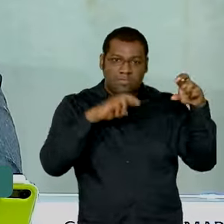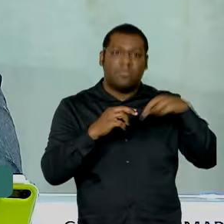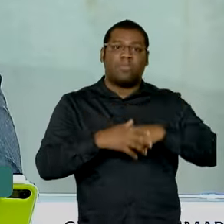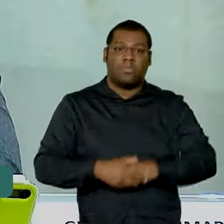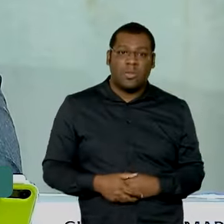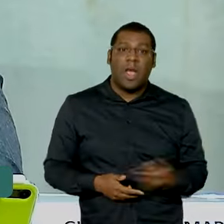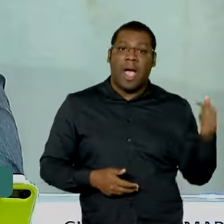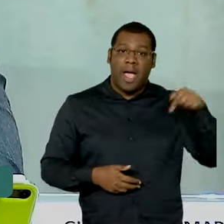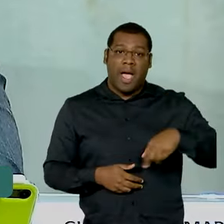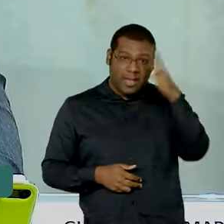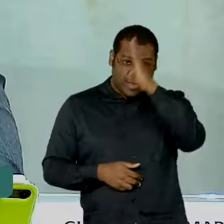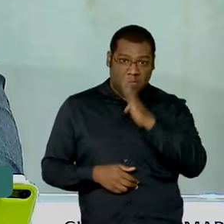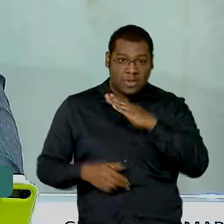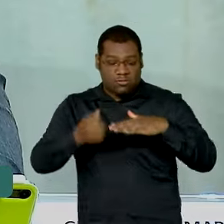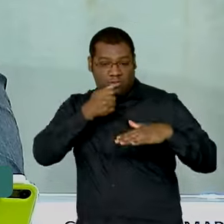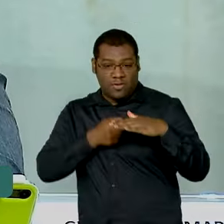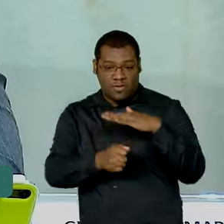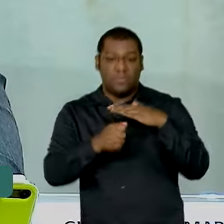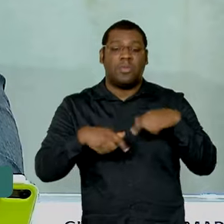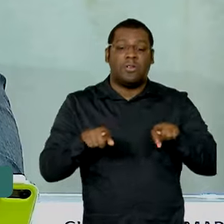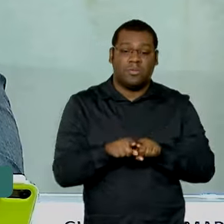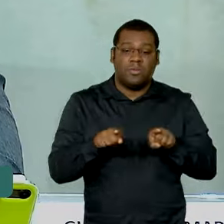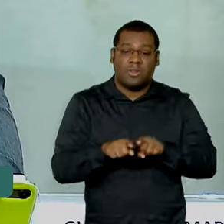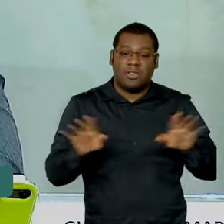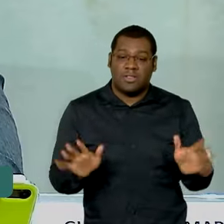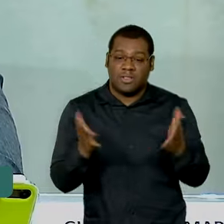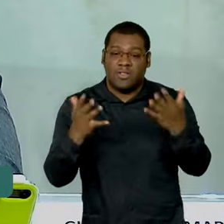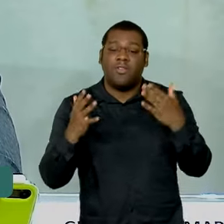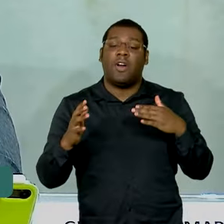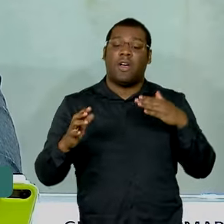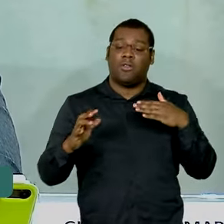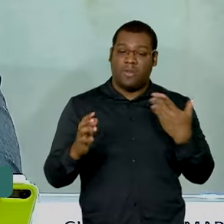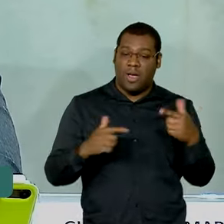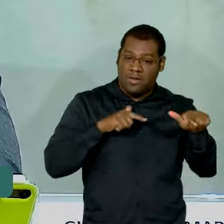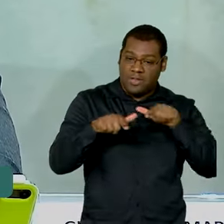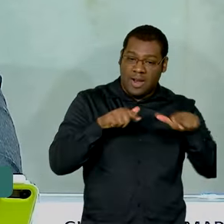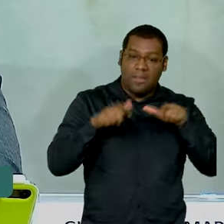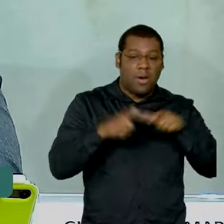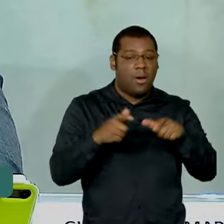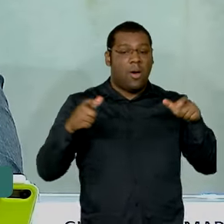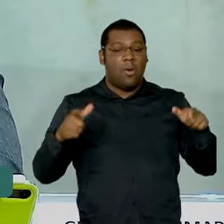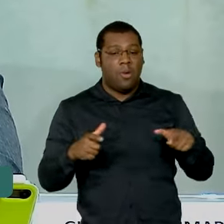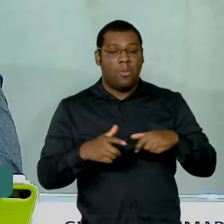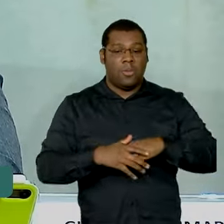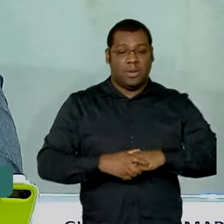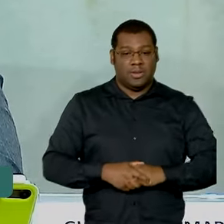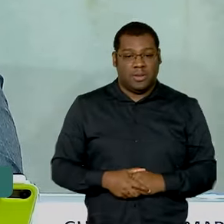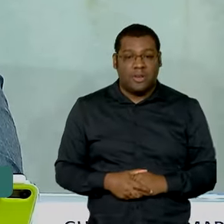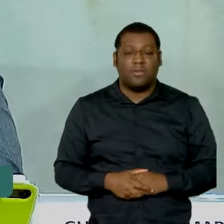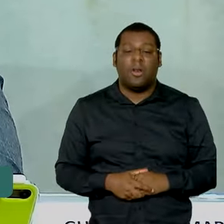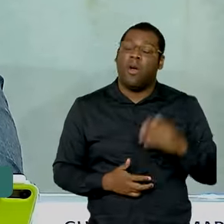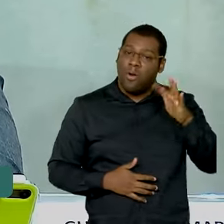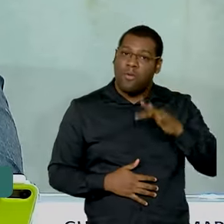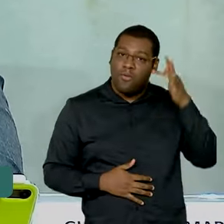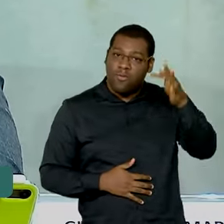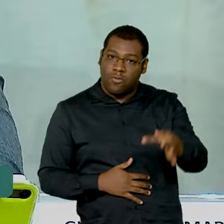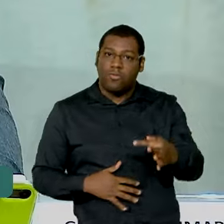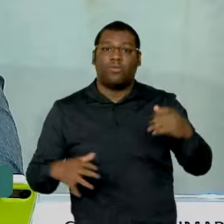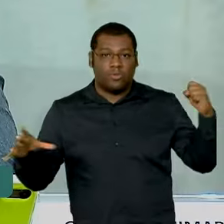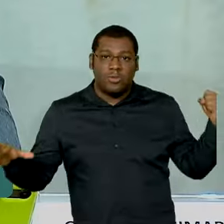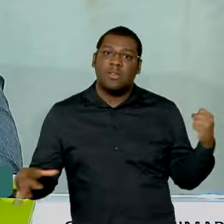investimentos, vai impulsionar a criação de empregos e pavimentar o futuro que nós acreditamos que